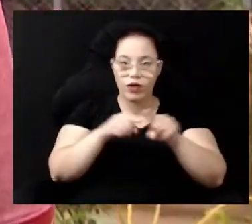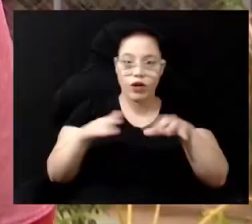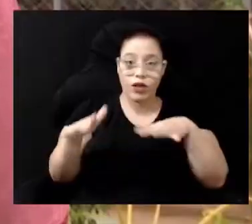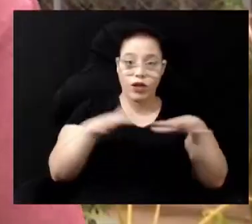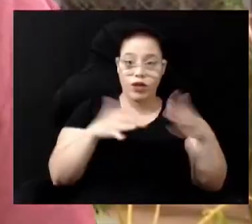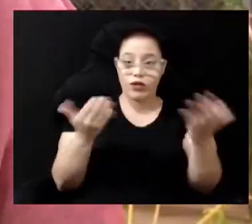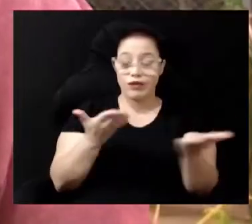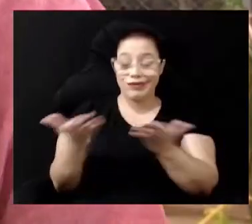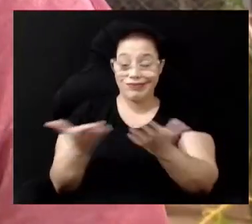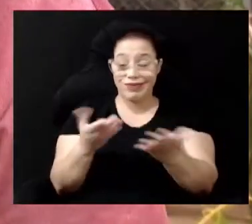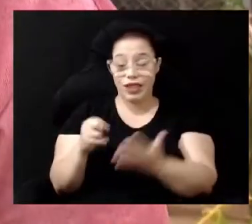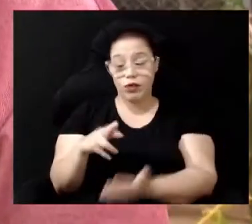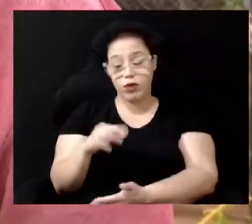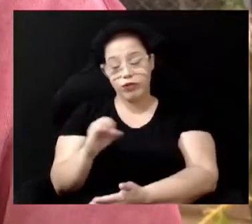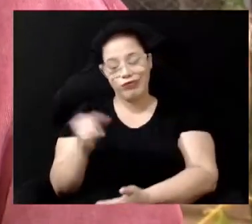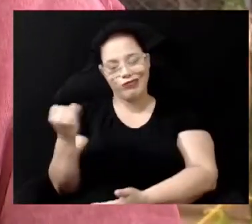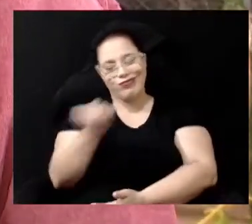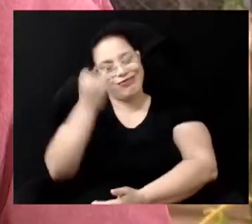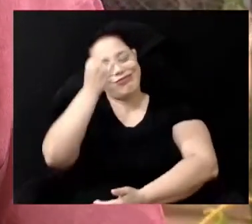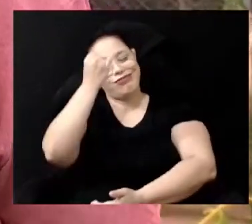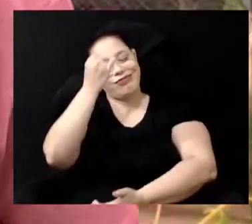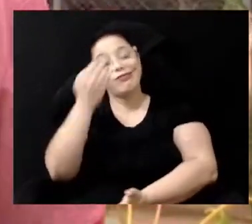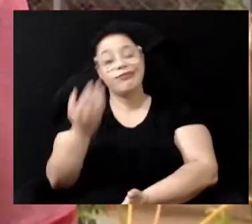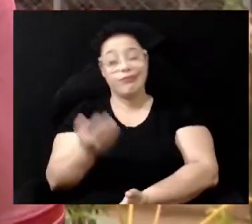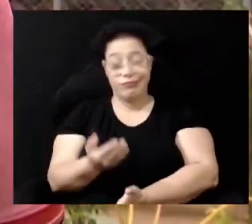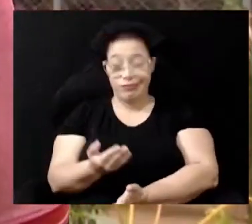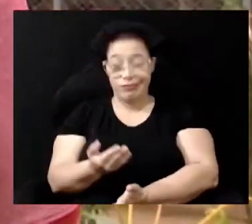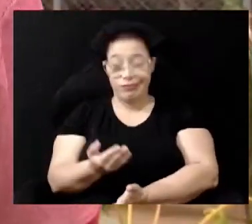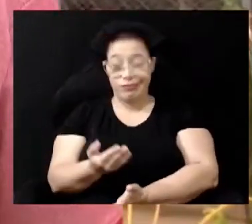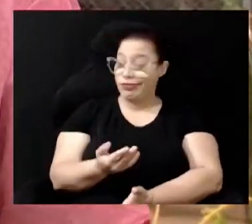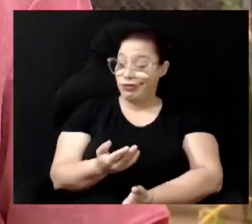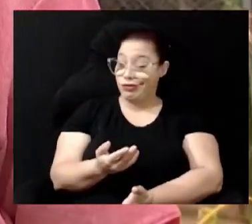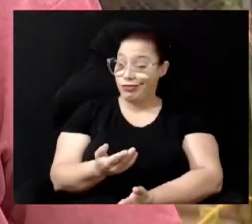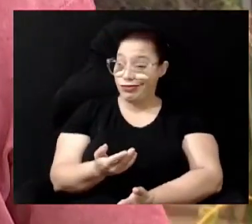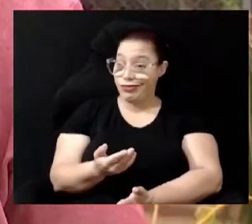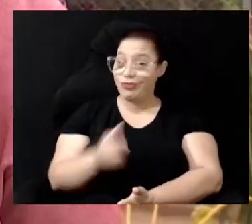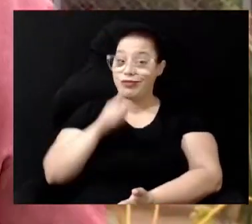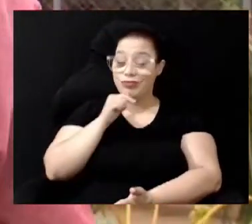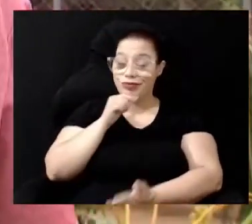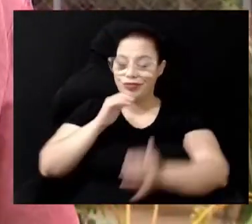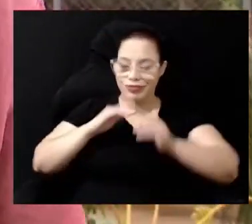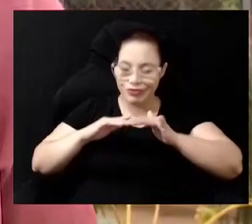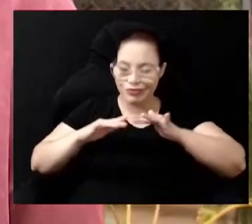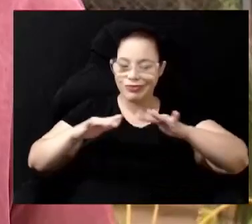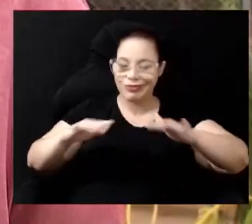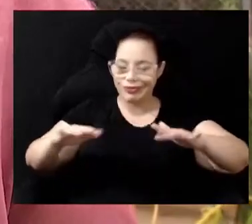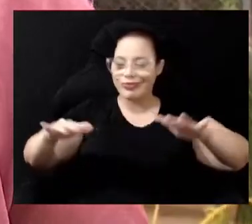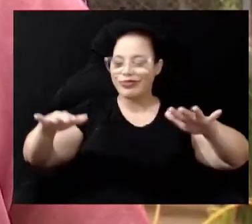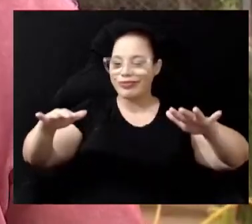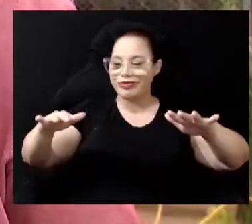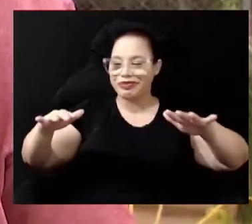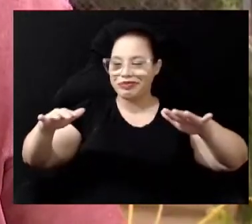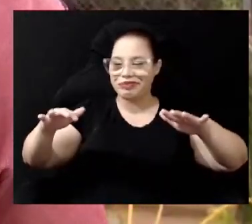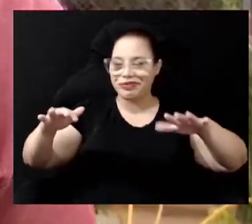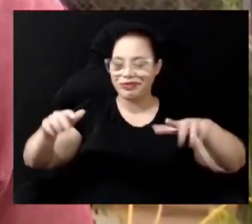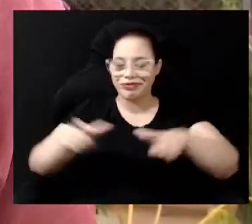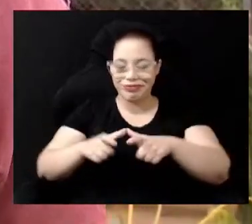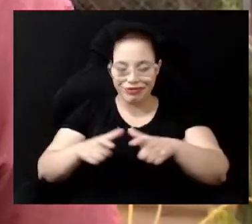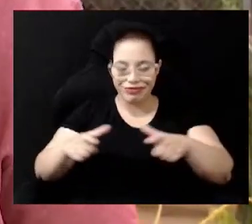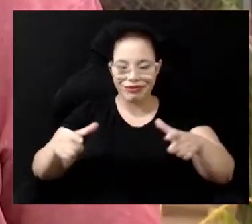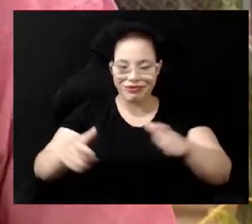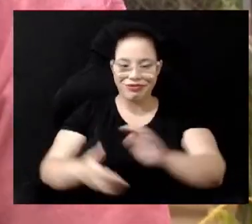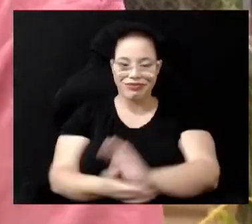ribeirão importante, né? Na produção de água Então a gente tem ganhos ambientais Ganhos